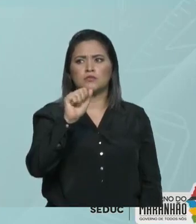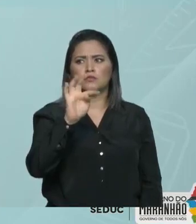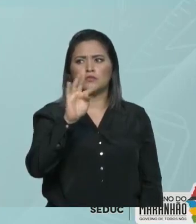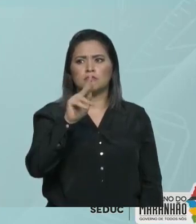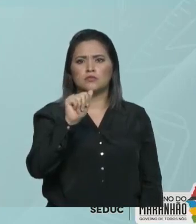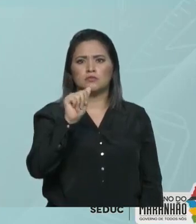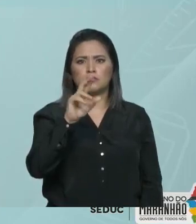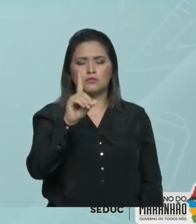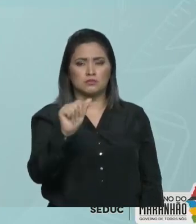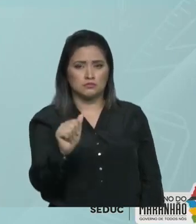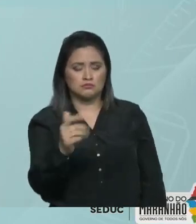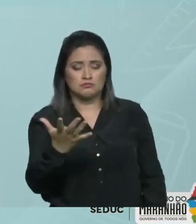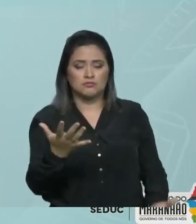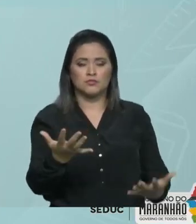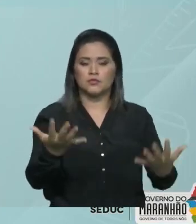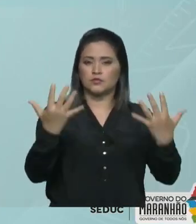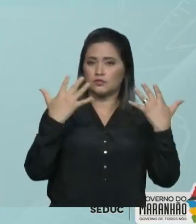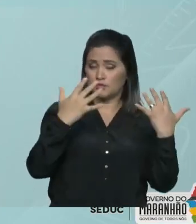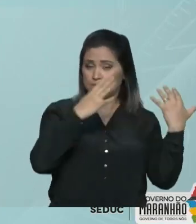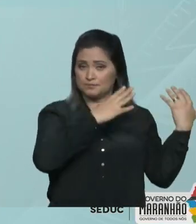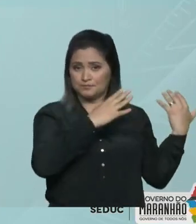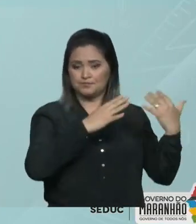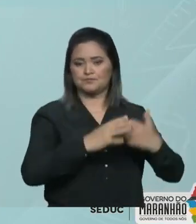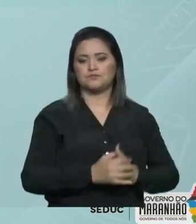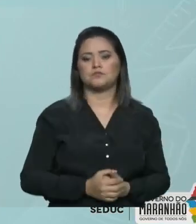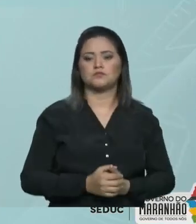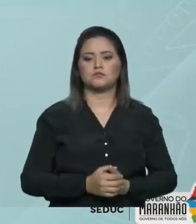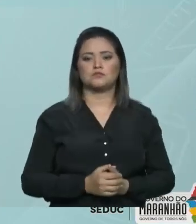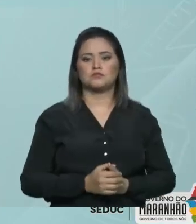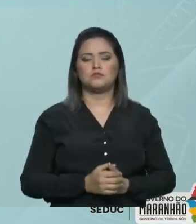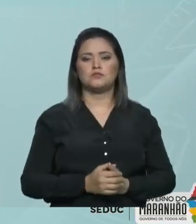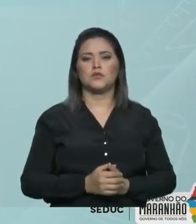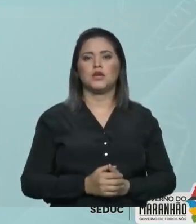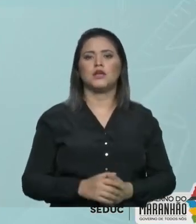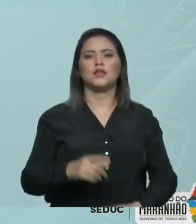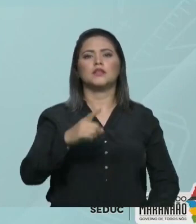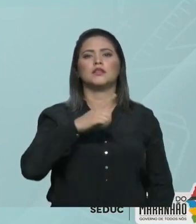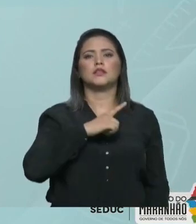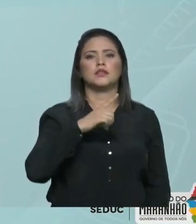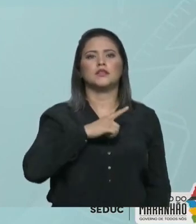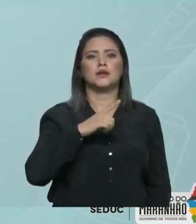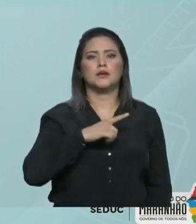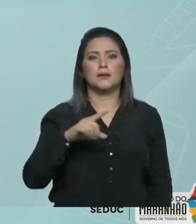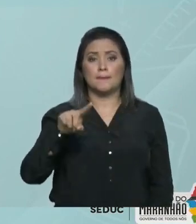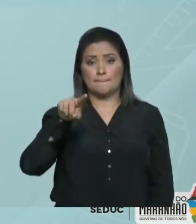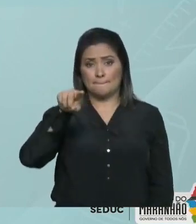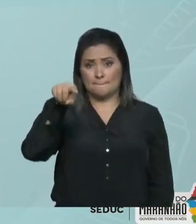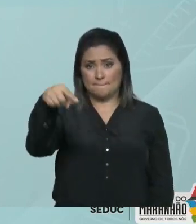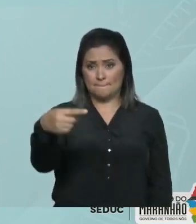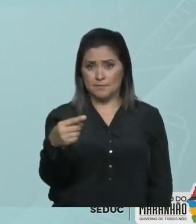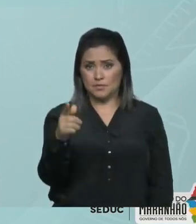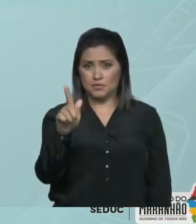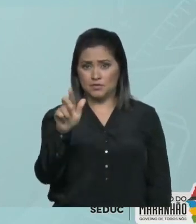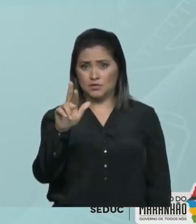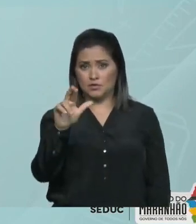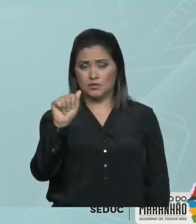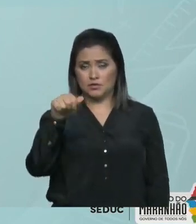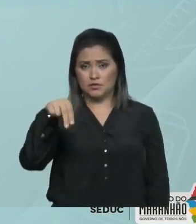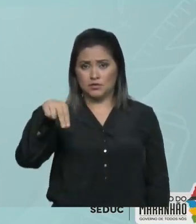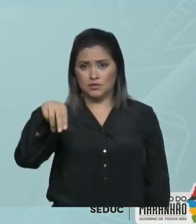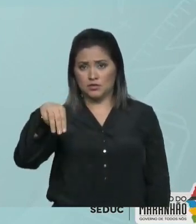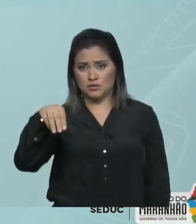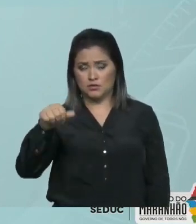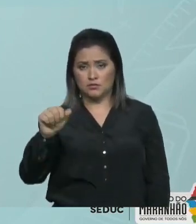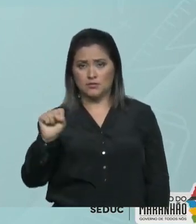Eu tenho aqui mil gramas de água Mil gramas de água praticamente é, pela densidade da água, um